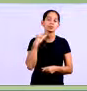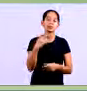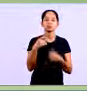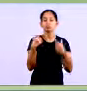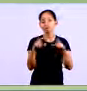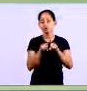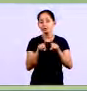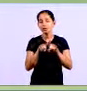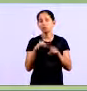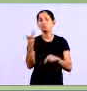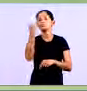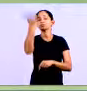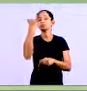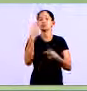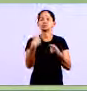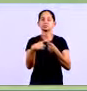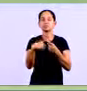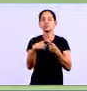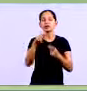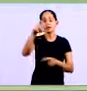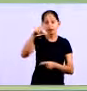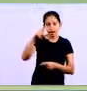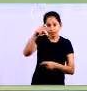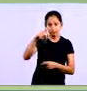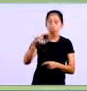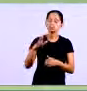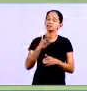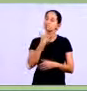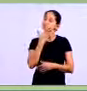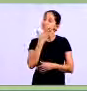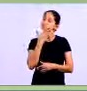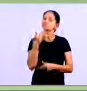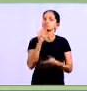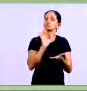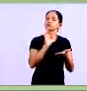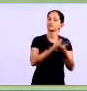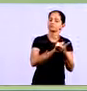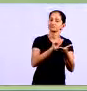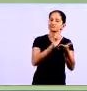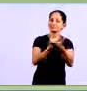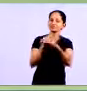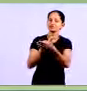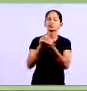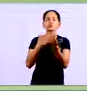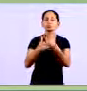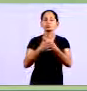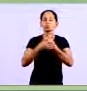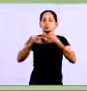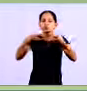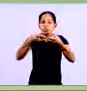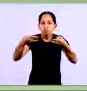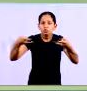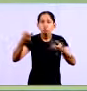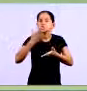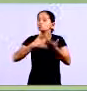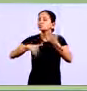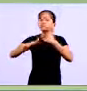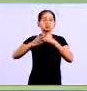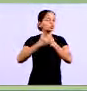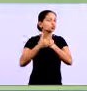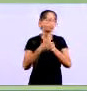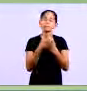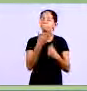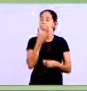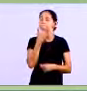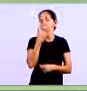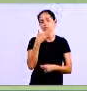consideramos que não é tão importante porque tem um extrato faça o seu controle faça os lançamentos cheque isso tem que bater com o seu extrato o seu extrato tem